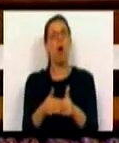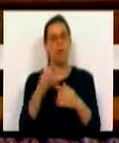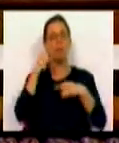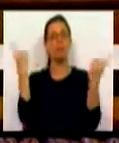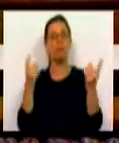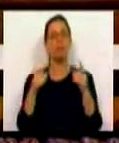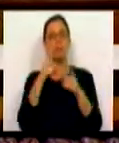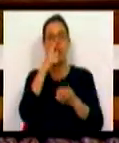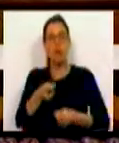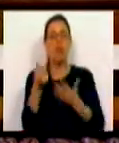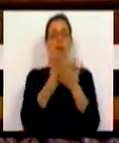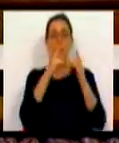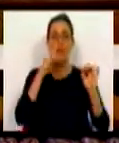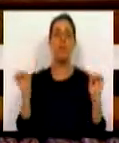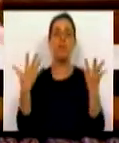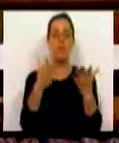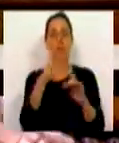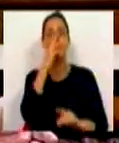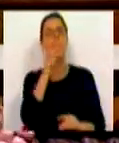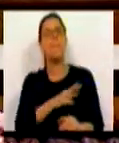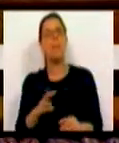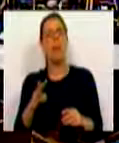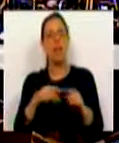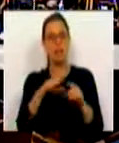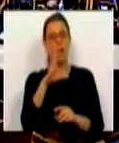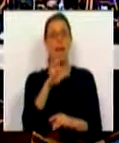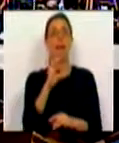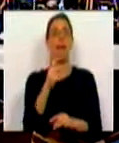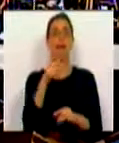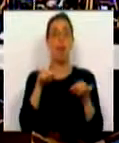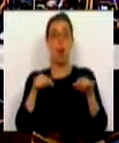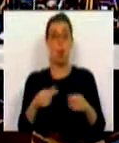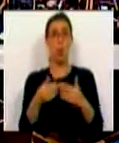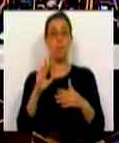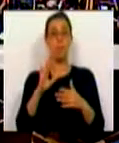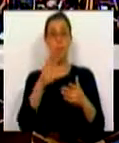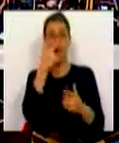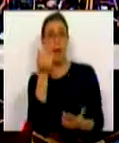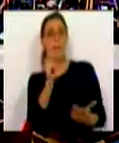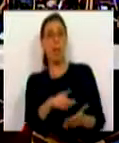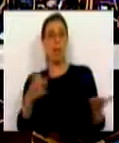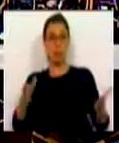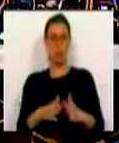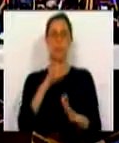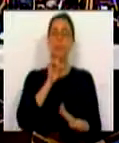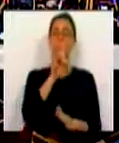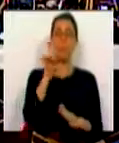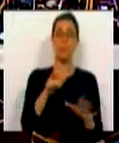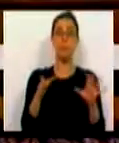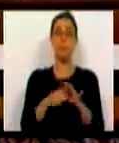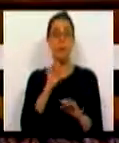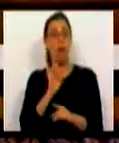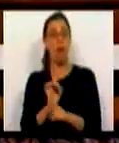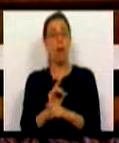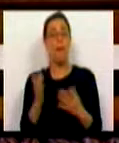trazer para a exploração económica da floresta milhares e milhares de hectares que hoje estão ao mais completo abandono. É uma questão relativamente